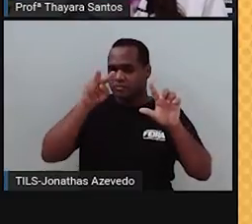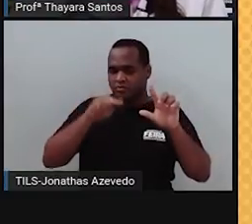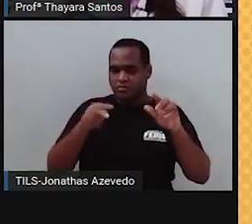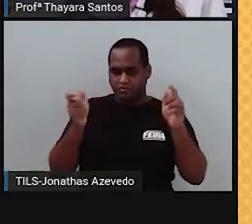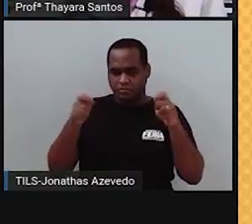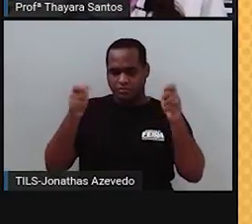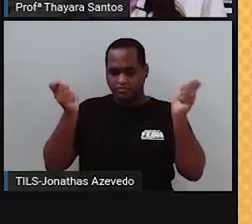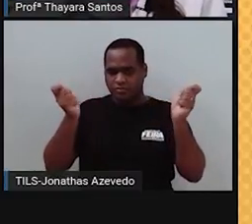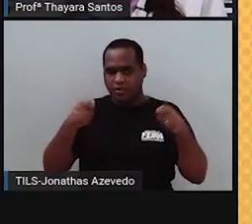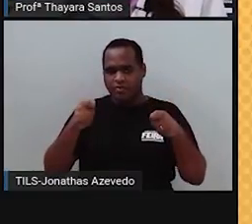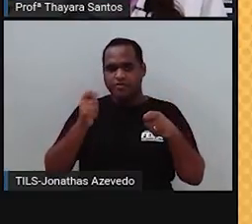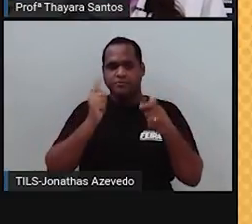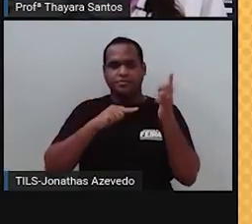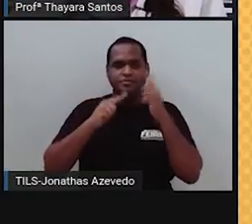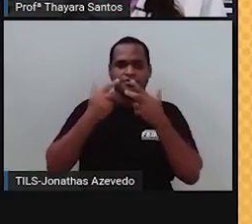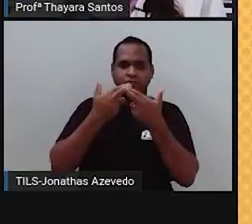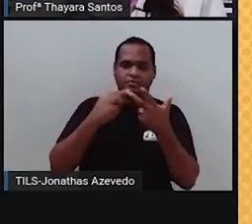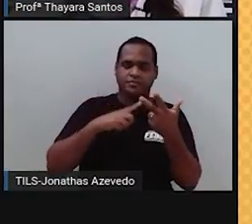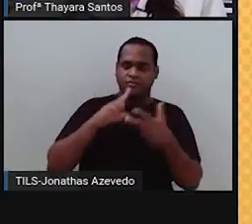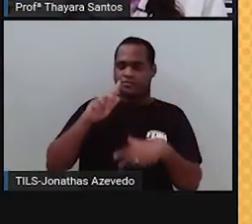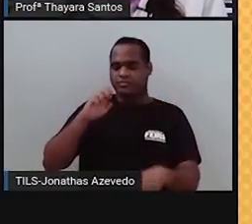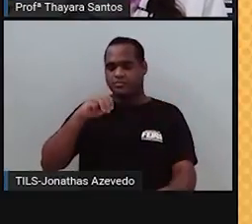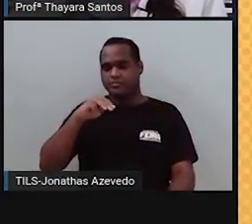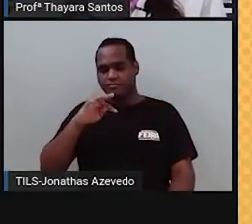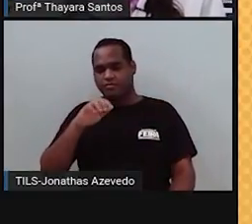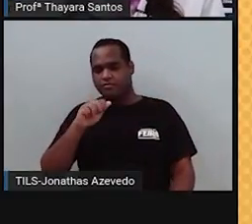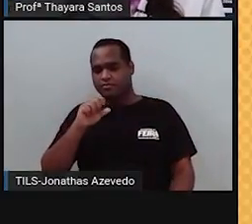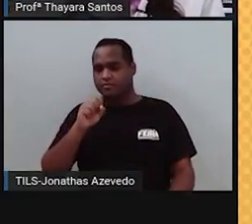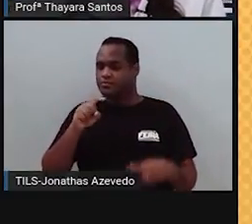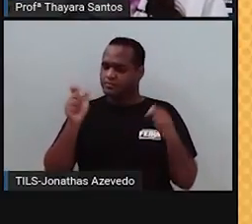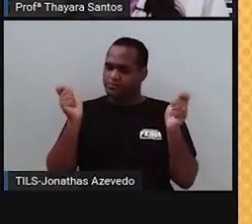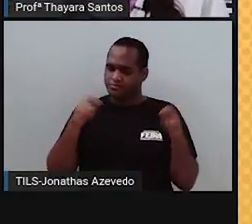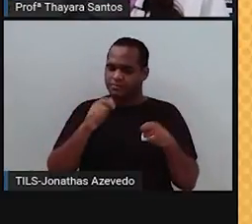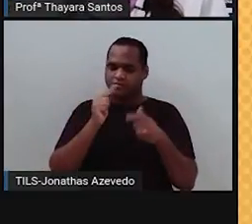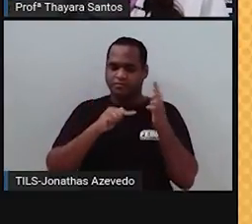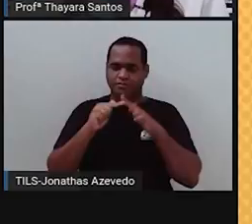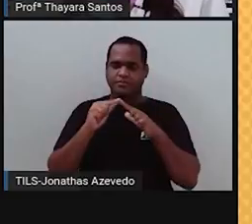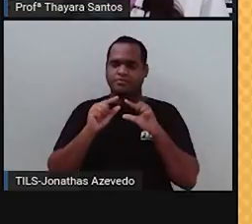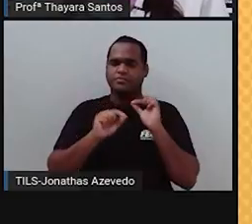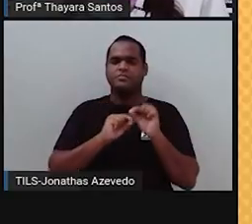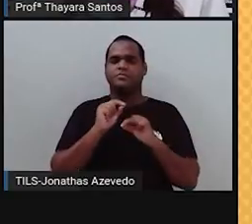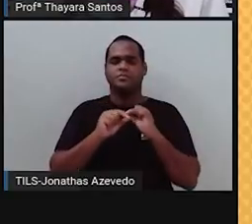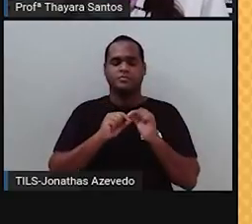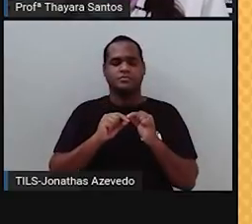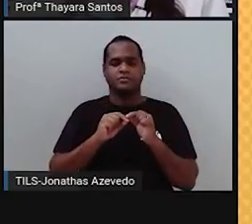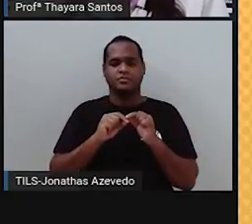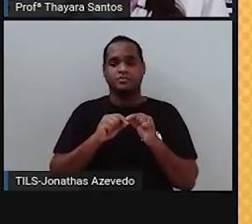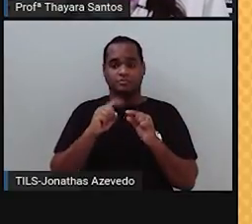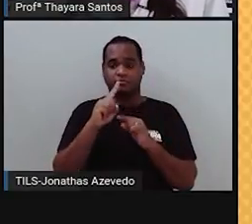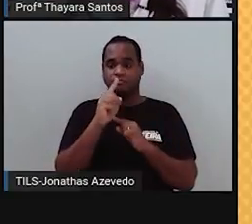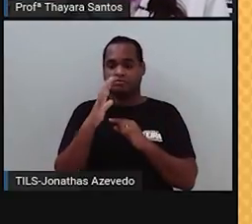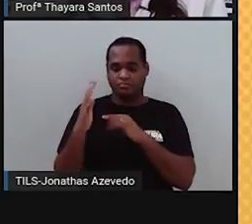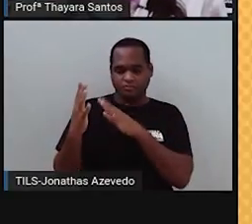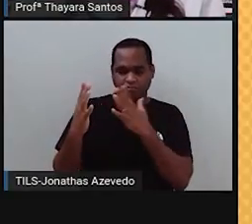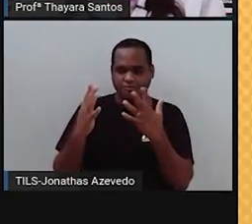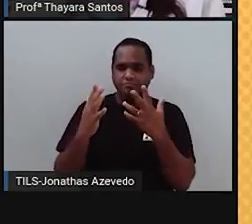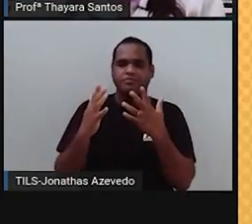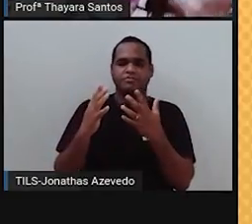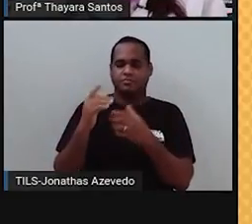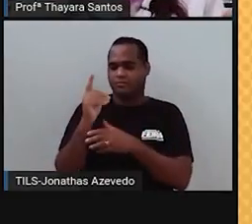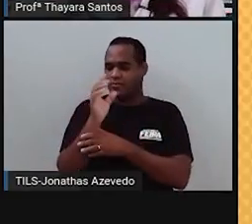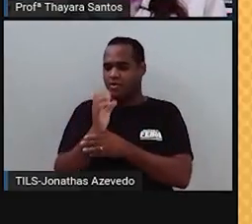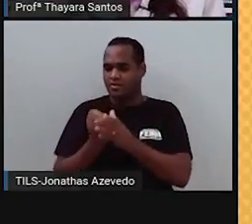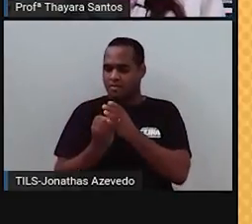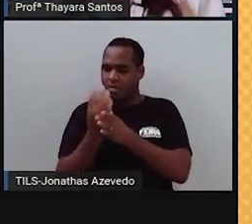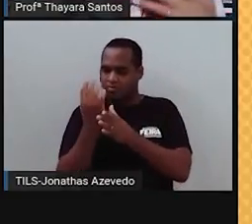possibilidades dos gametas, os gametas que são possíveis de serem formados. Então, em uma planta da geração, como todas elas